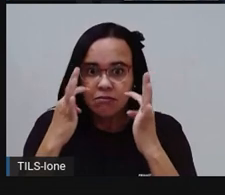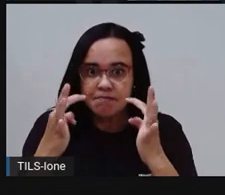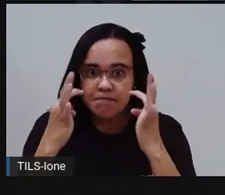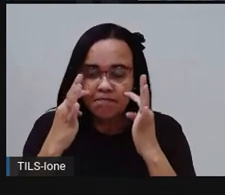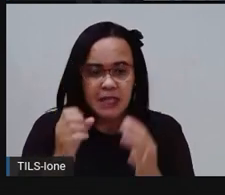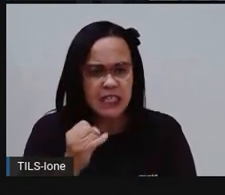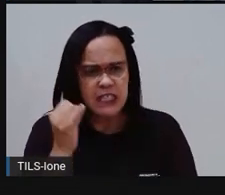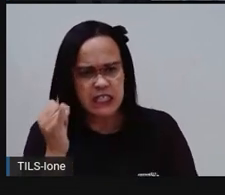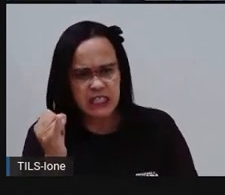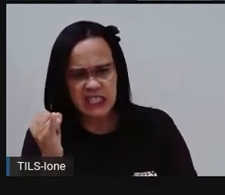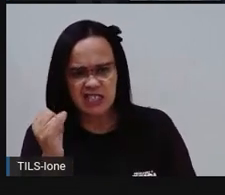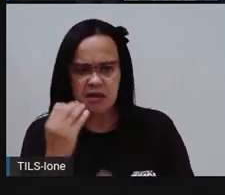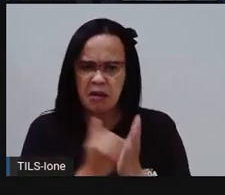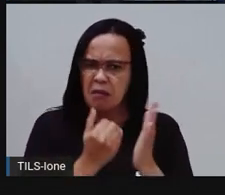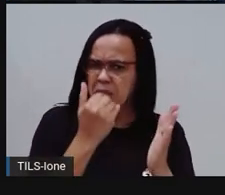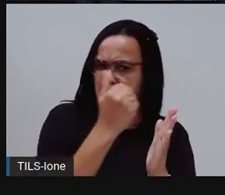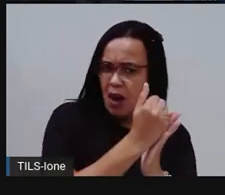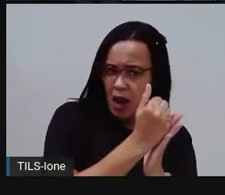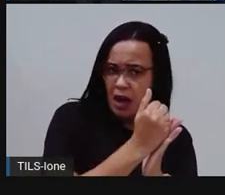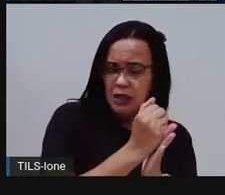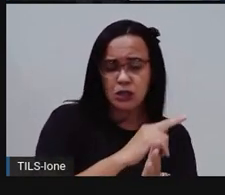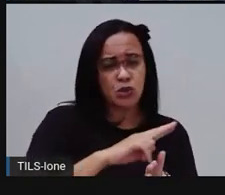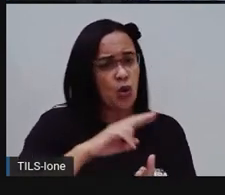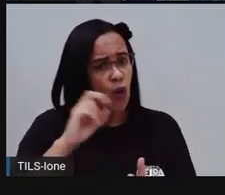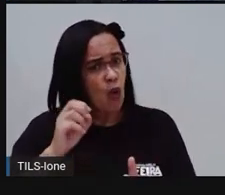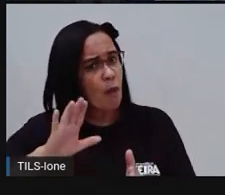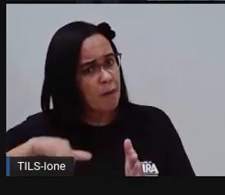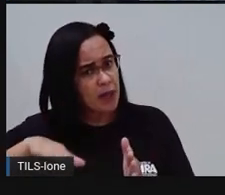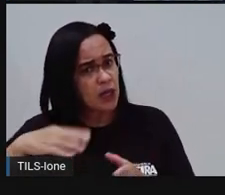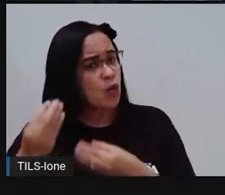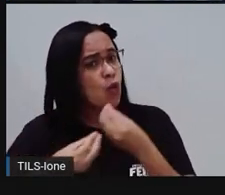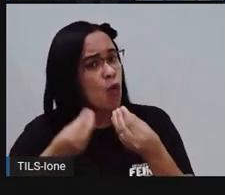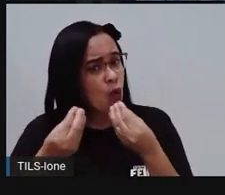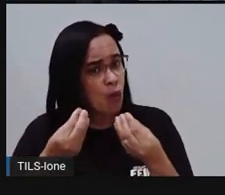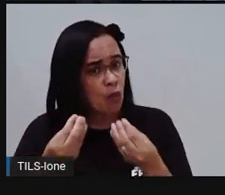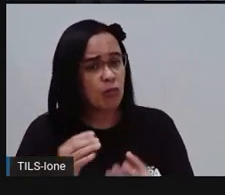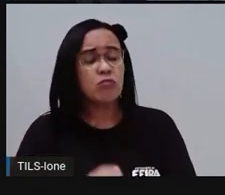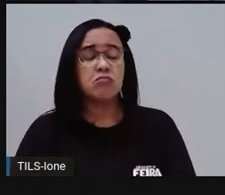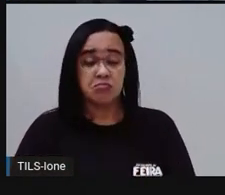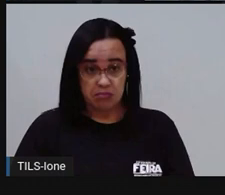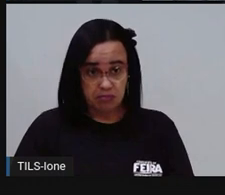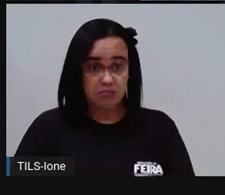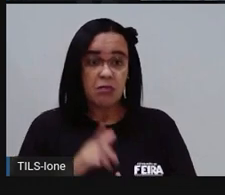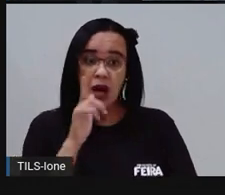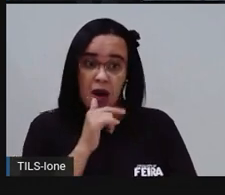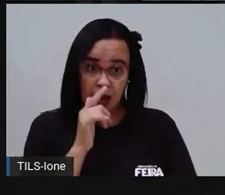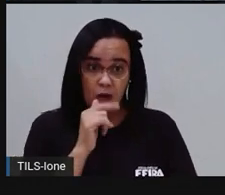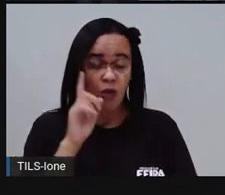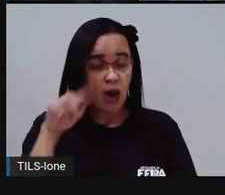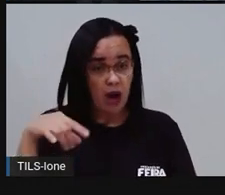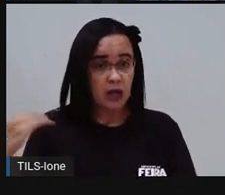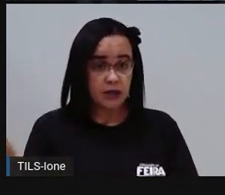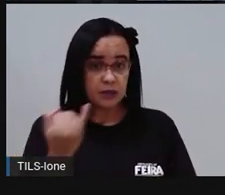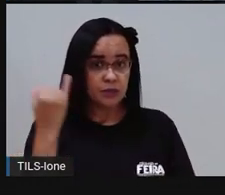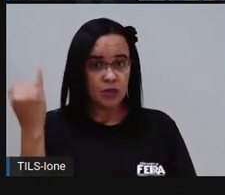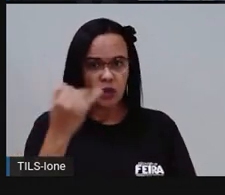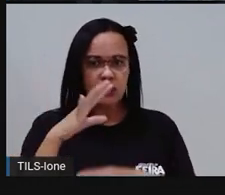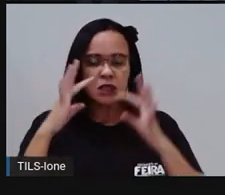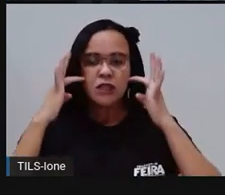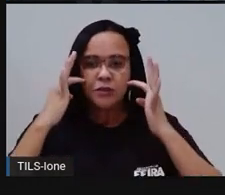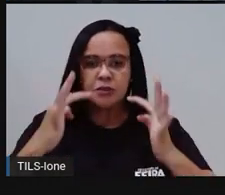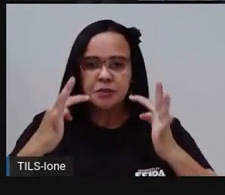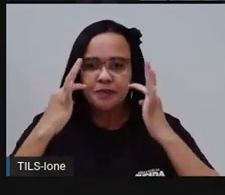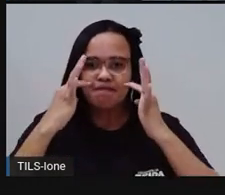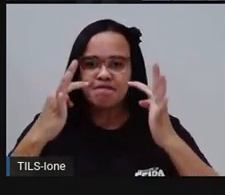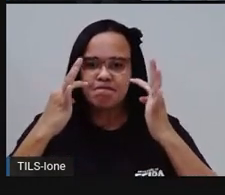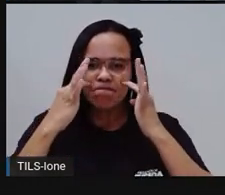menos. Qual foi o mês que consumiu mais água? Qual foi o mês que consumiu menos água, né? Então é importante vocês observarem